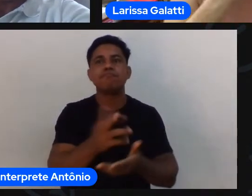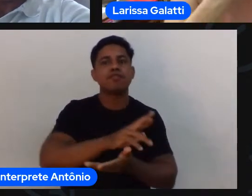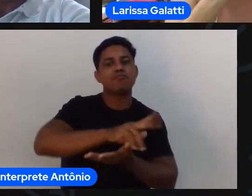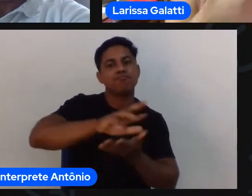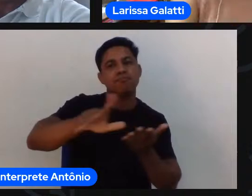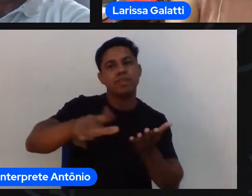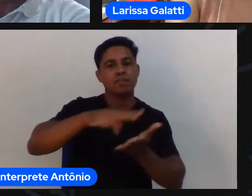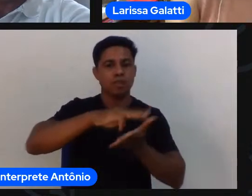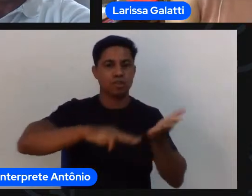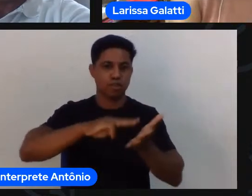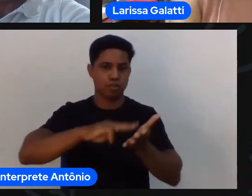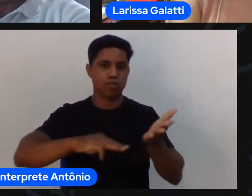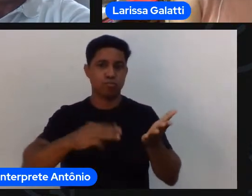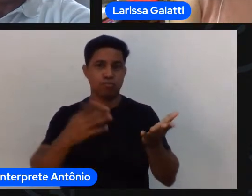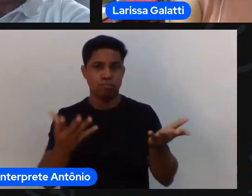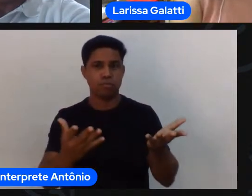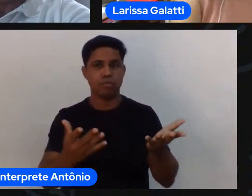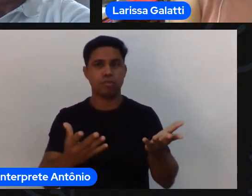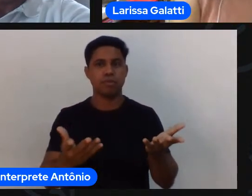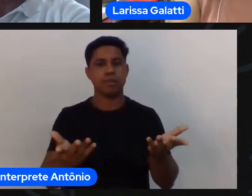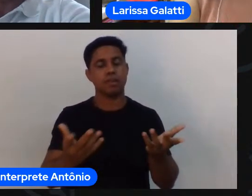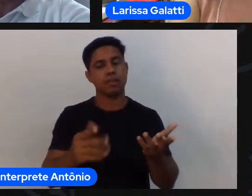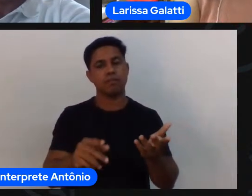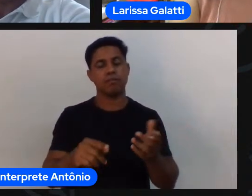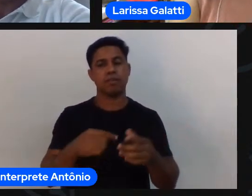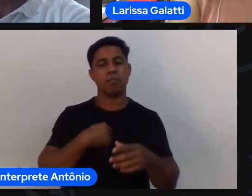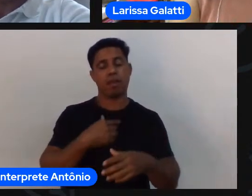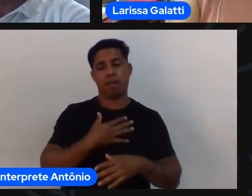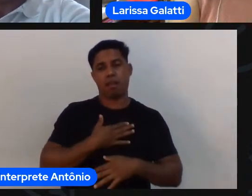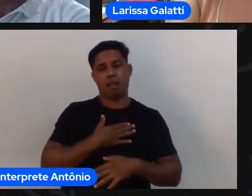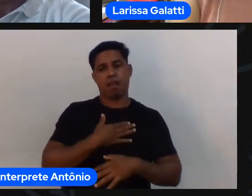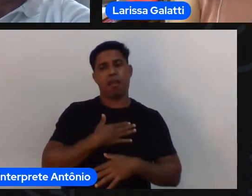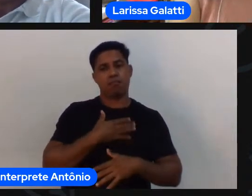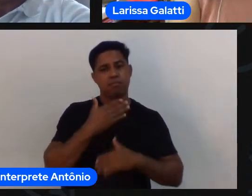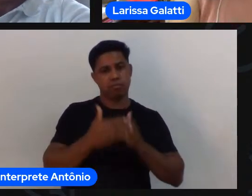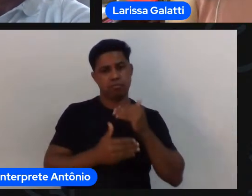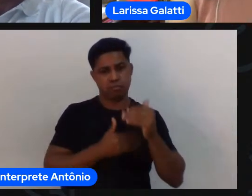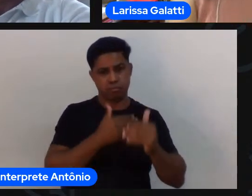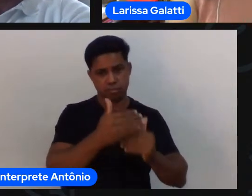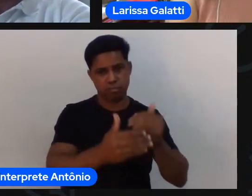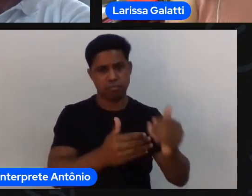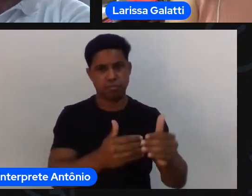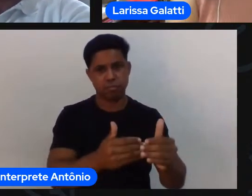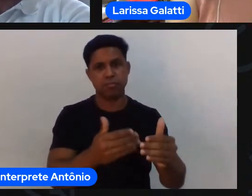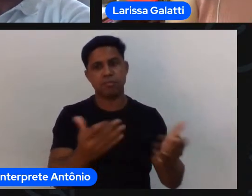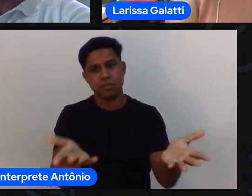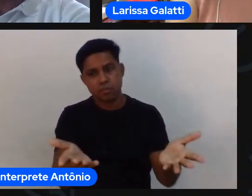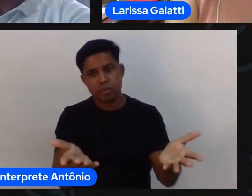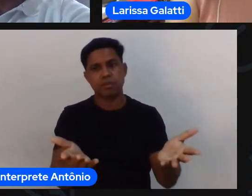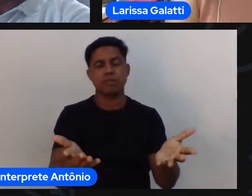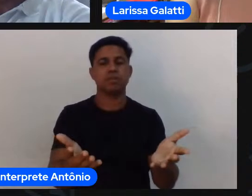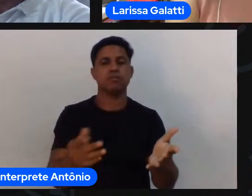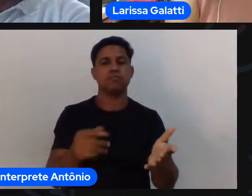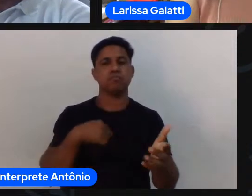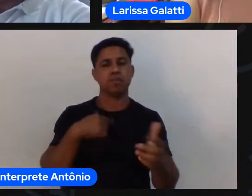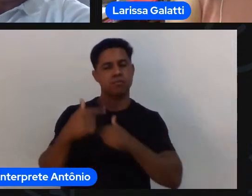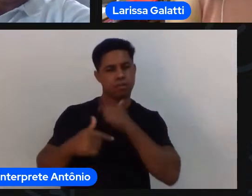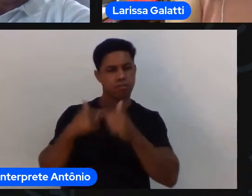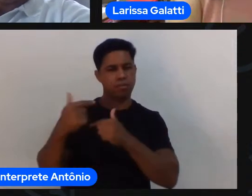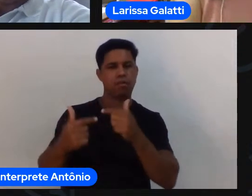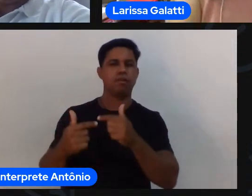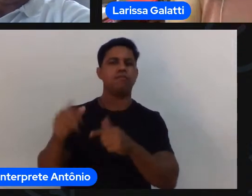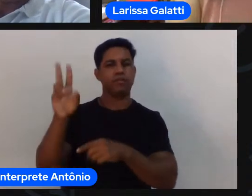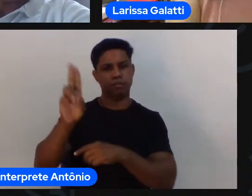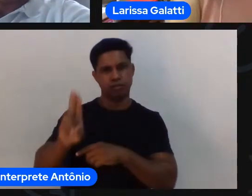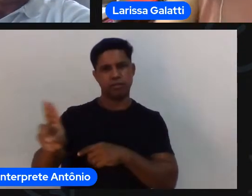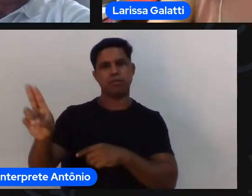eu gostei muito dessa pergunta porque eu passei um pouco por esse processo apesar de trabalhar na universidade eu tinha uma determinada postura quando eu ia pra um